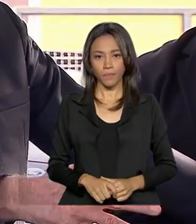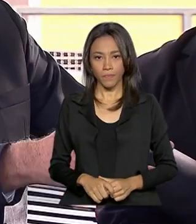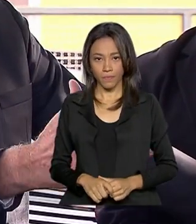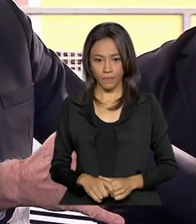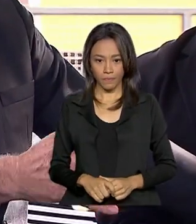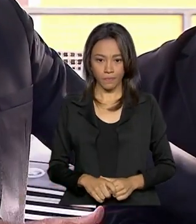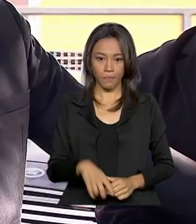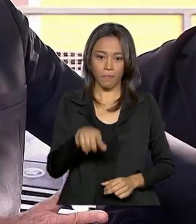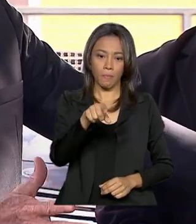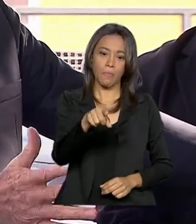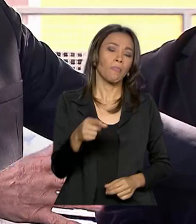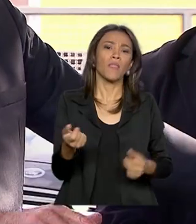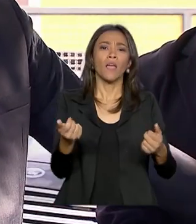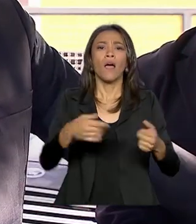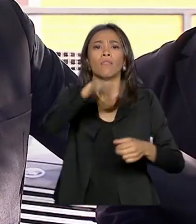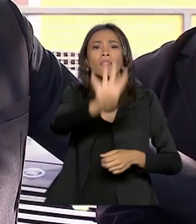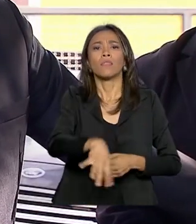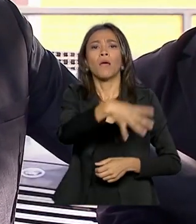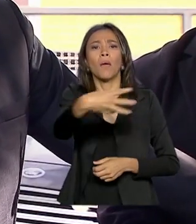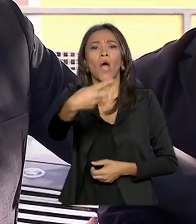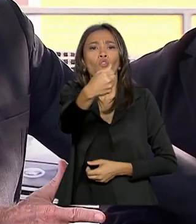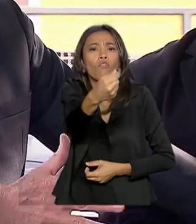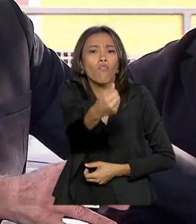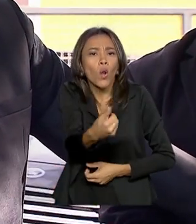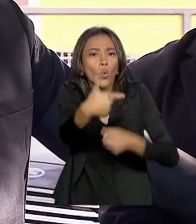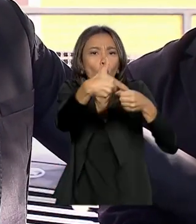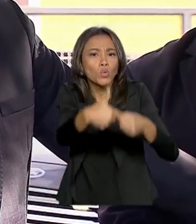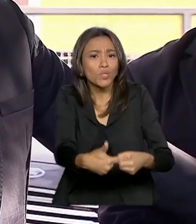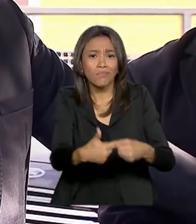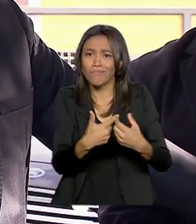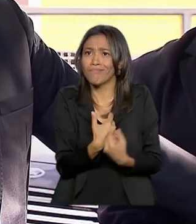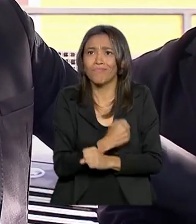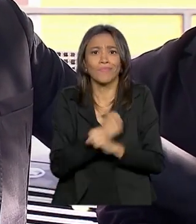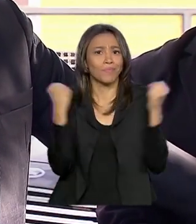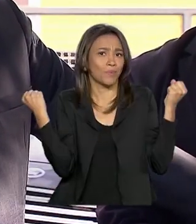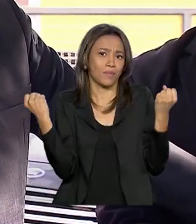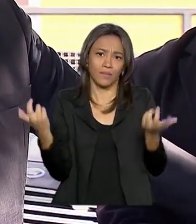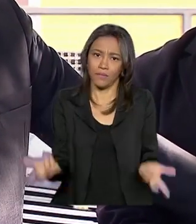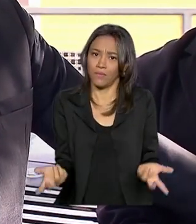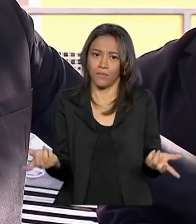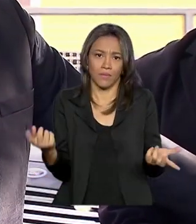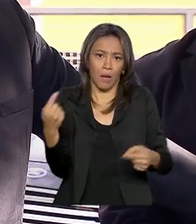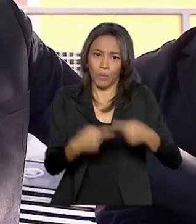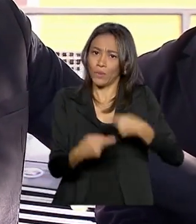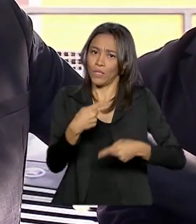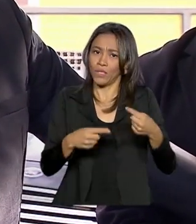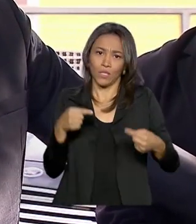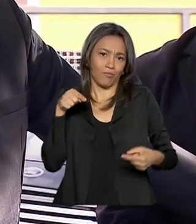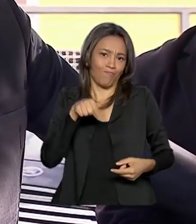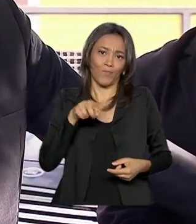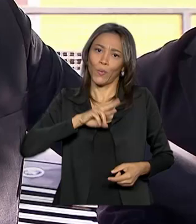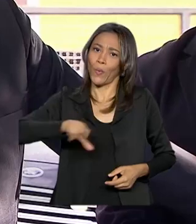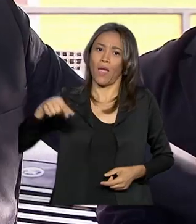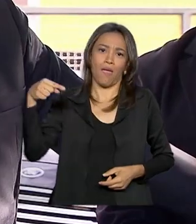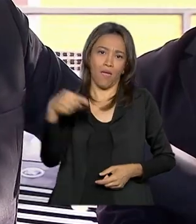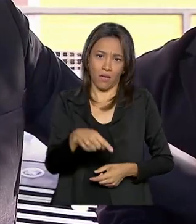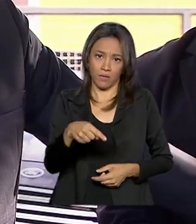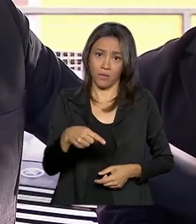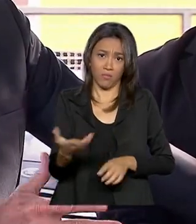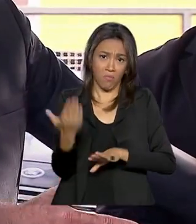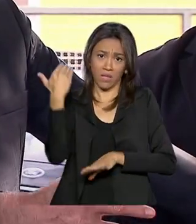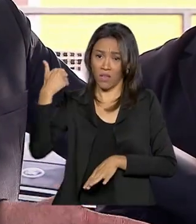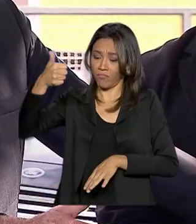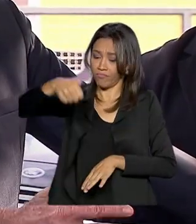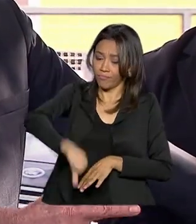Quero que eu tabele. Não tem como tabelar. Isso não existe, isso. A nossa política não é essa. Políticas semelhantes ao passado não deram certo.